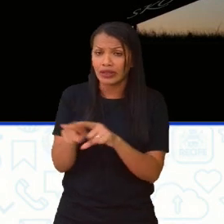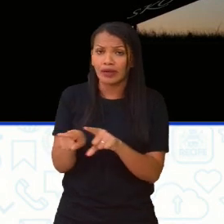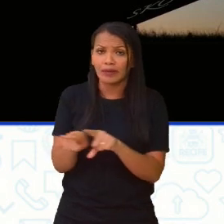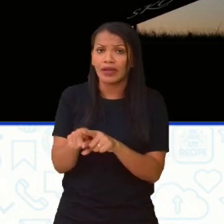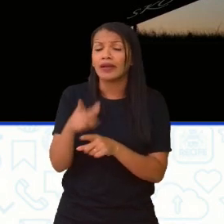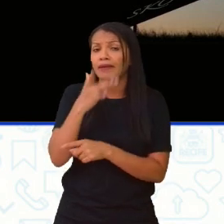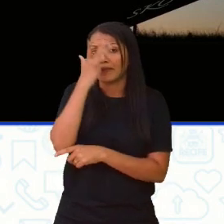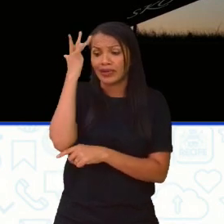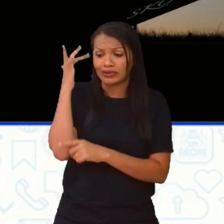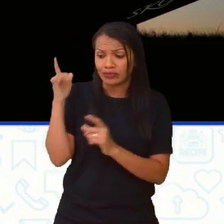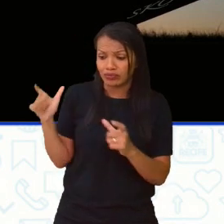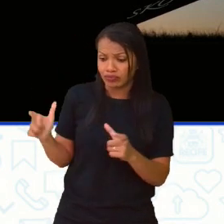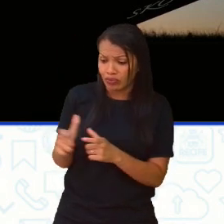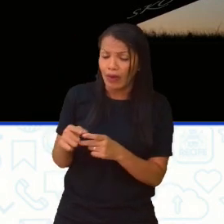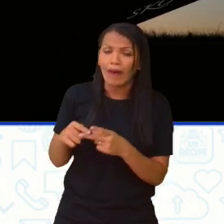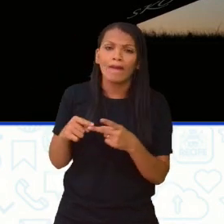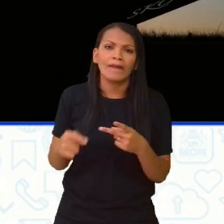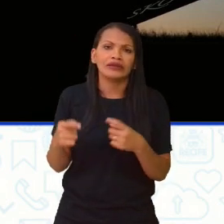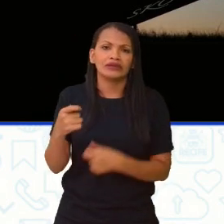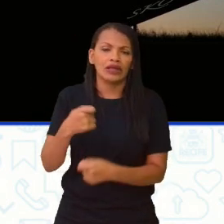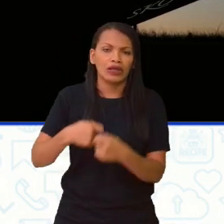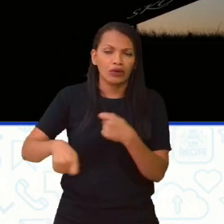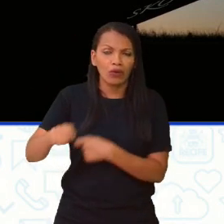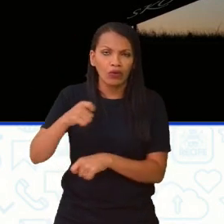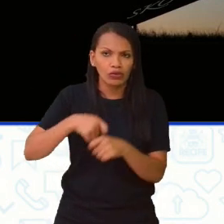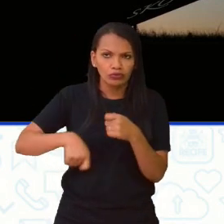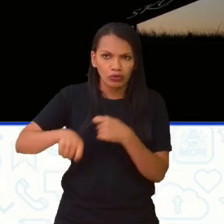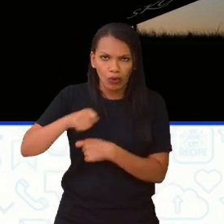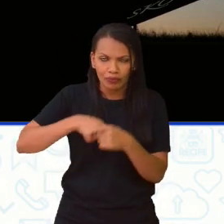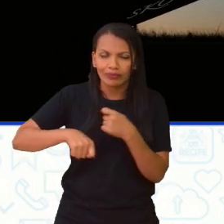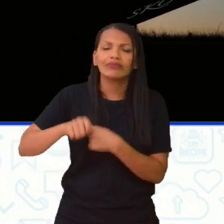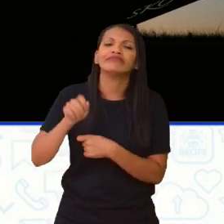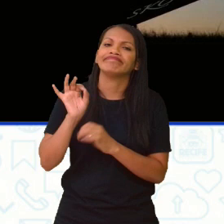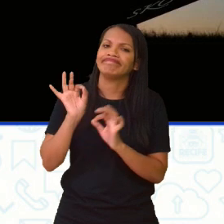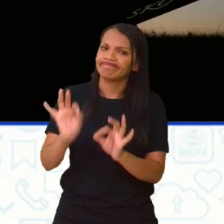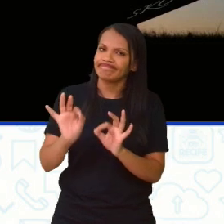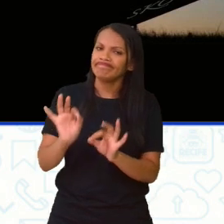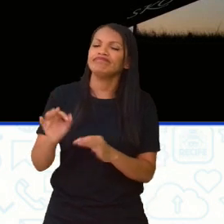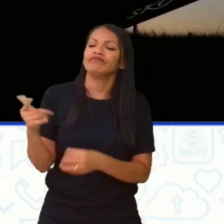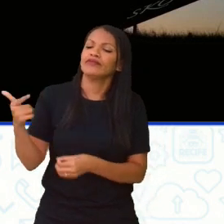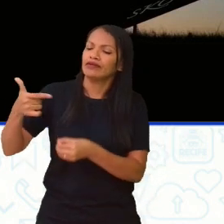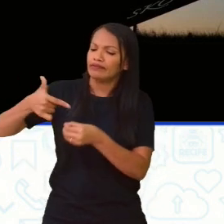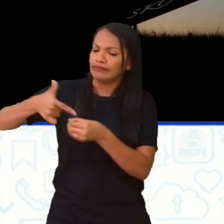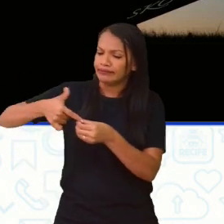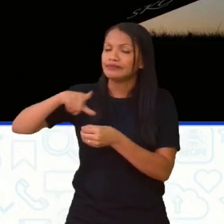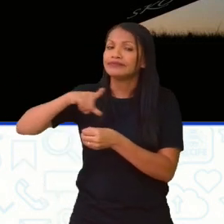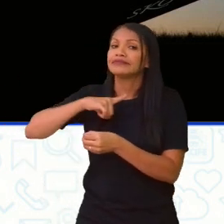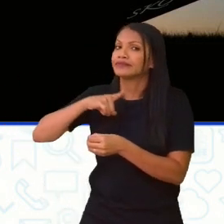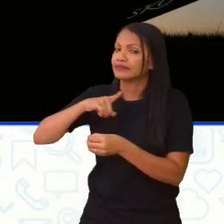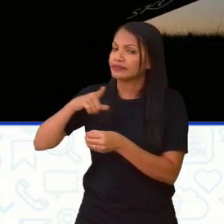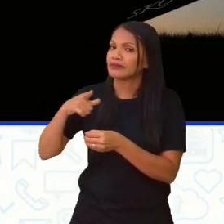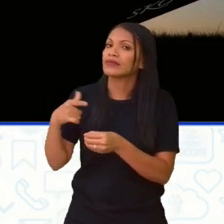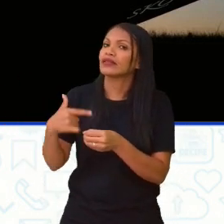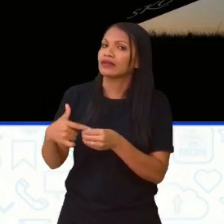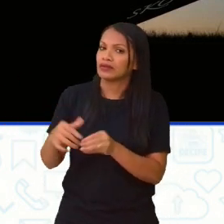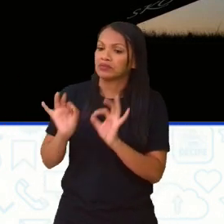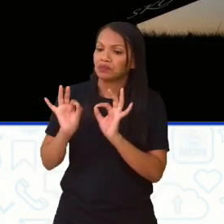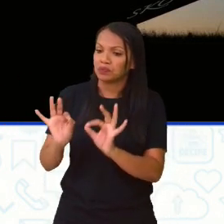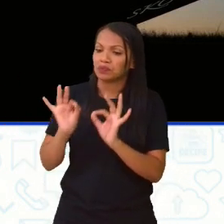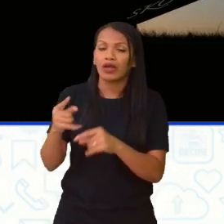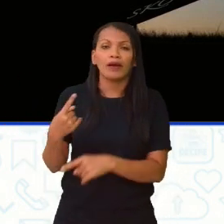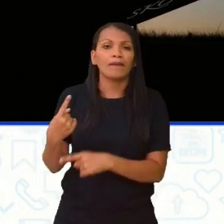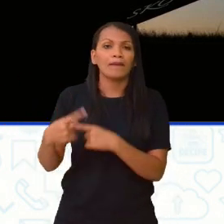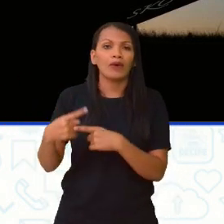pequeno, né? A gente tem uma população um pouco enxuta, 3 milhões de pessoas, mas ela tem uma economia muito rica,